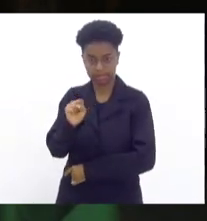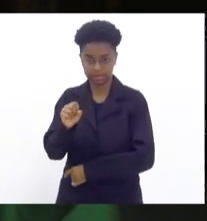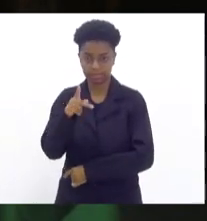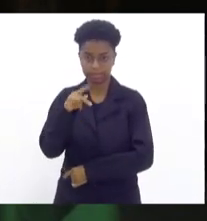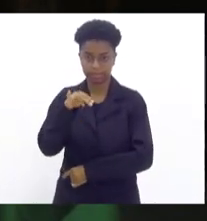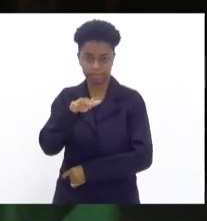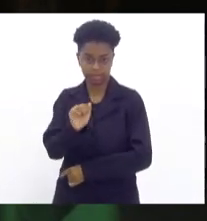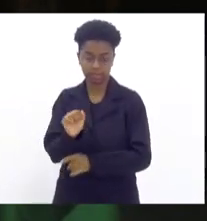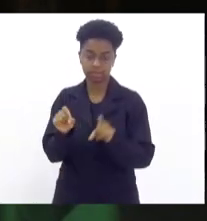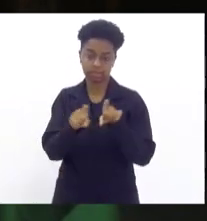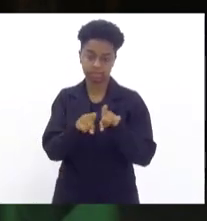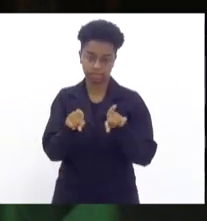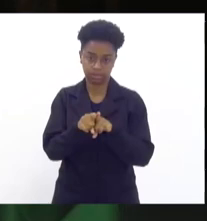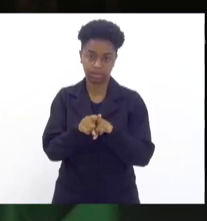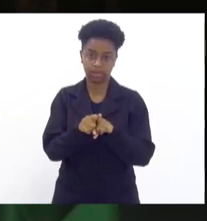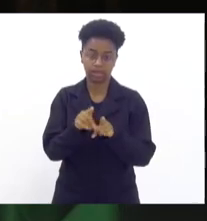também